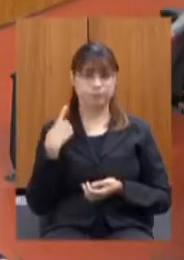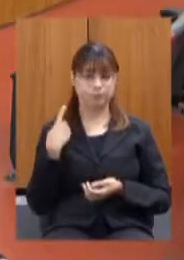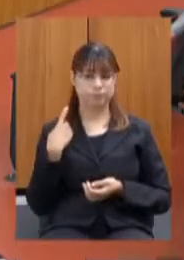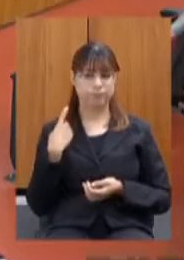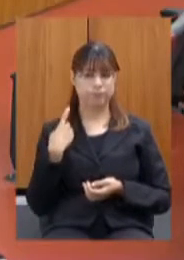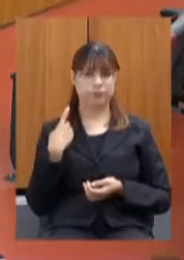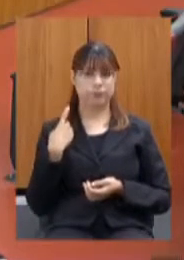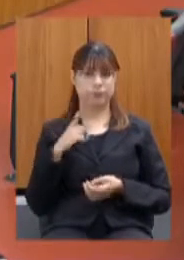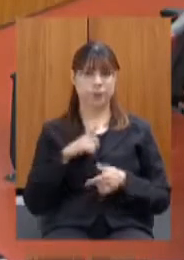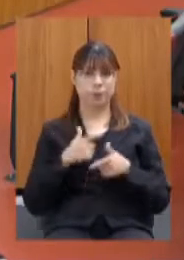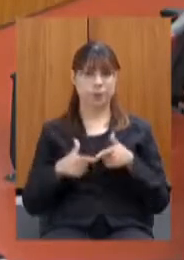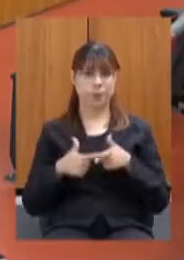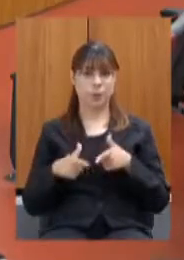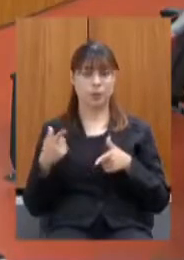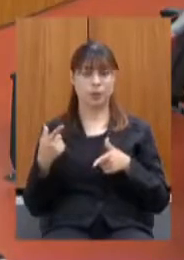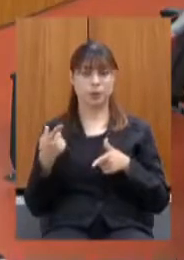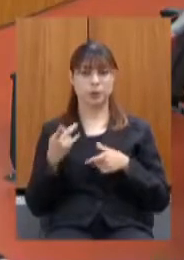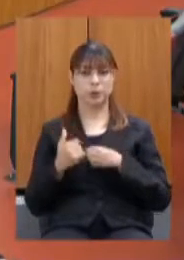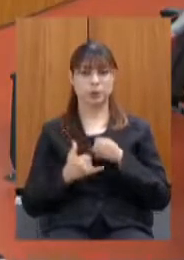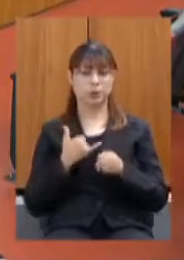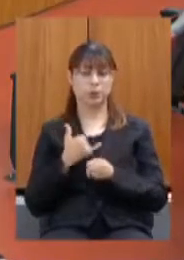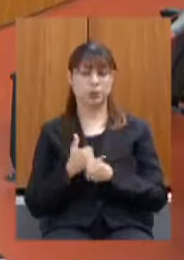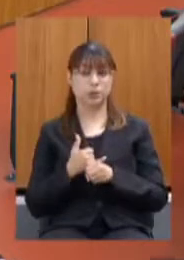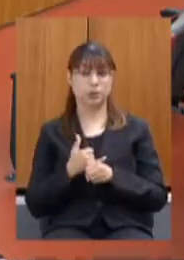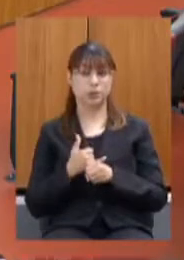houve algum problema aí na sua conexão